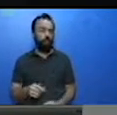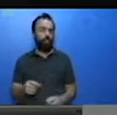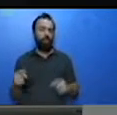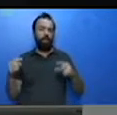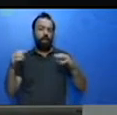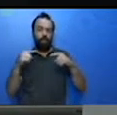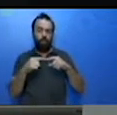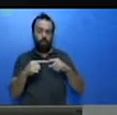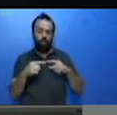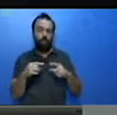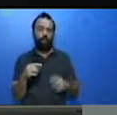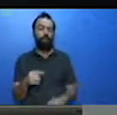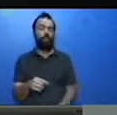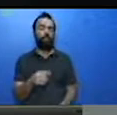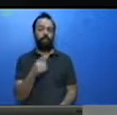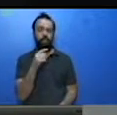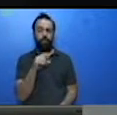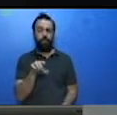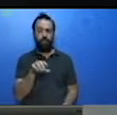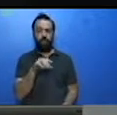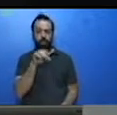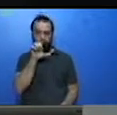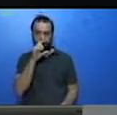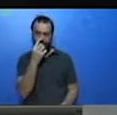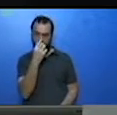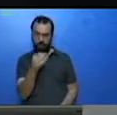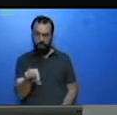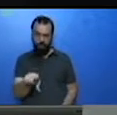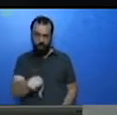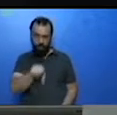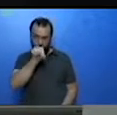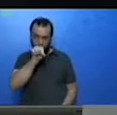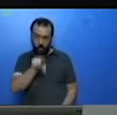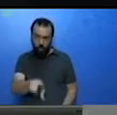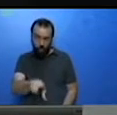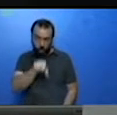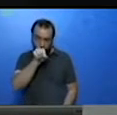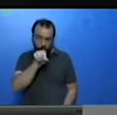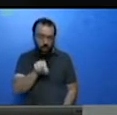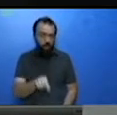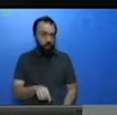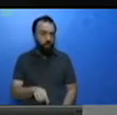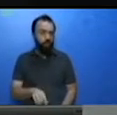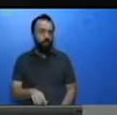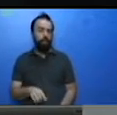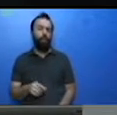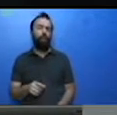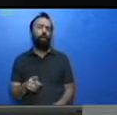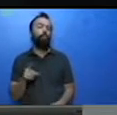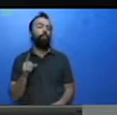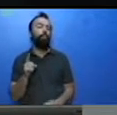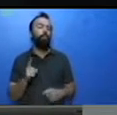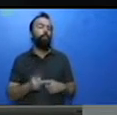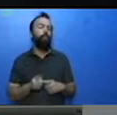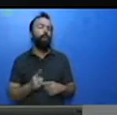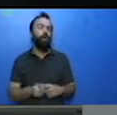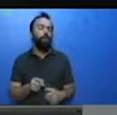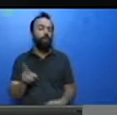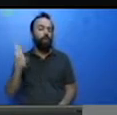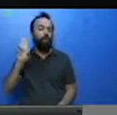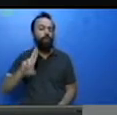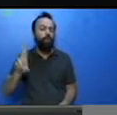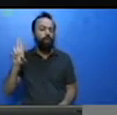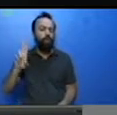Por que você acha que elas foram empregadas? Para evitar repetir a palavra tamanduá